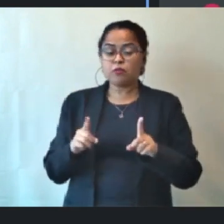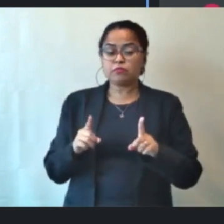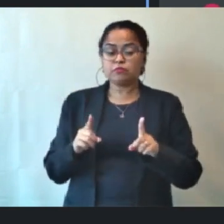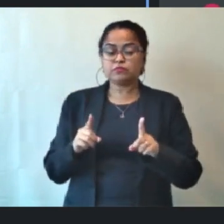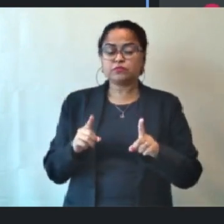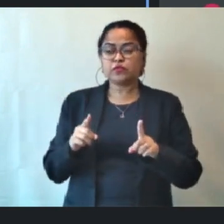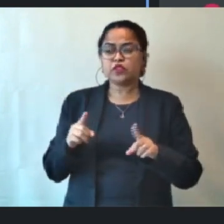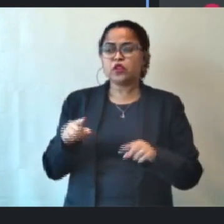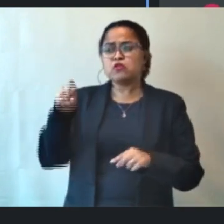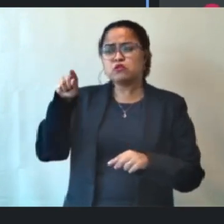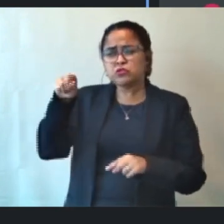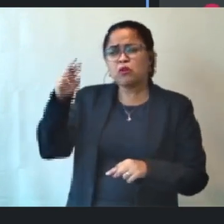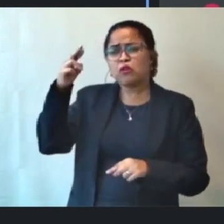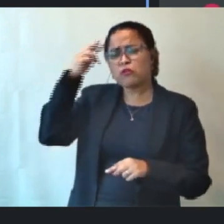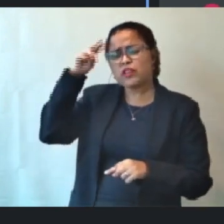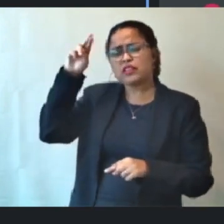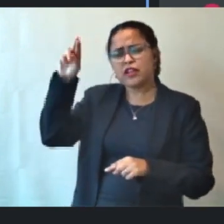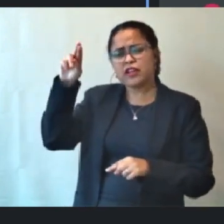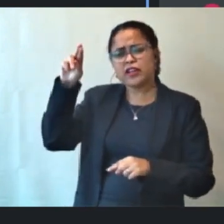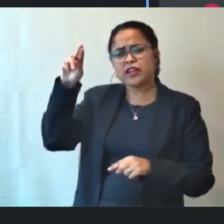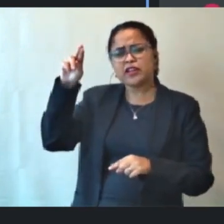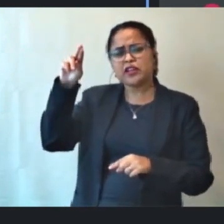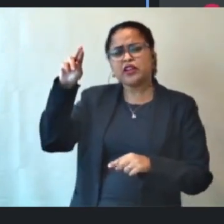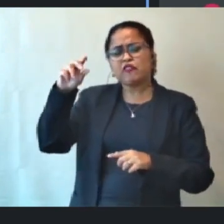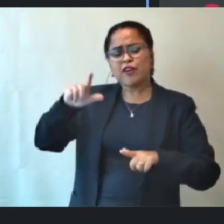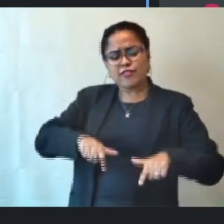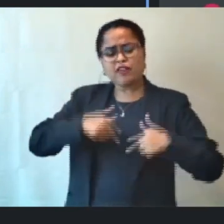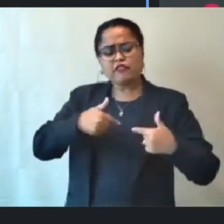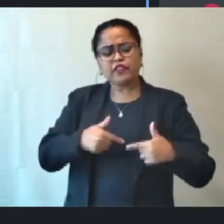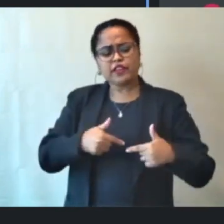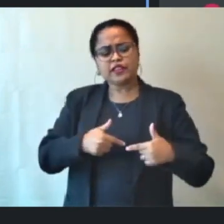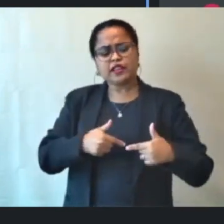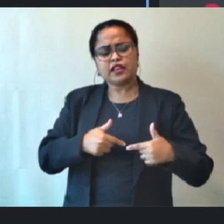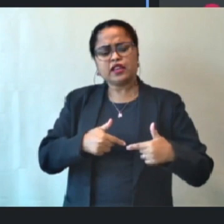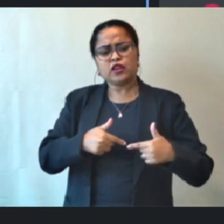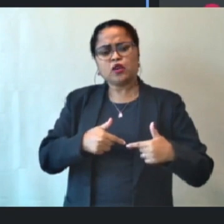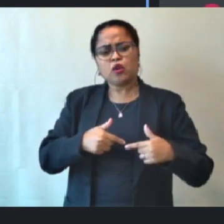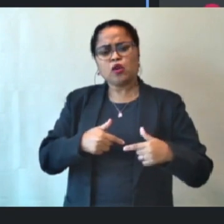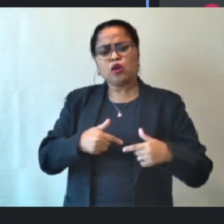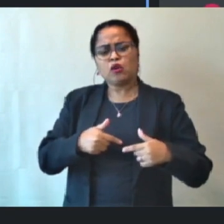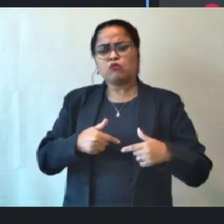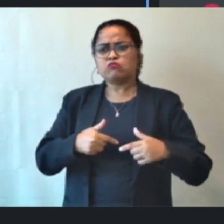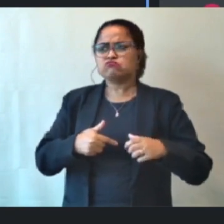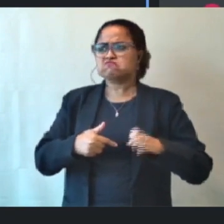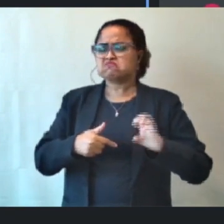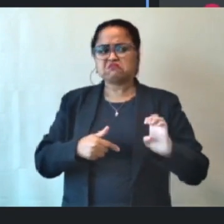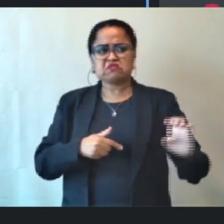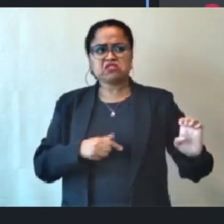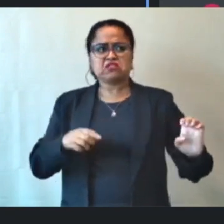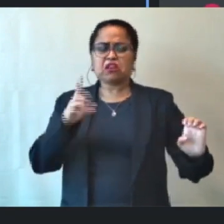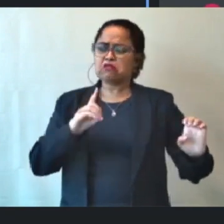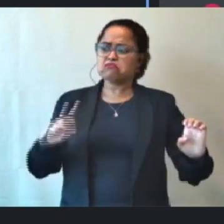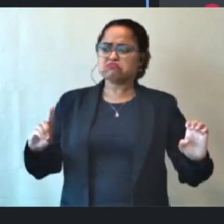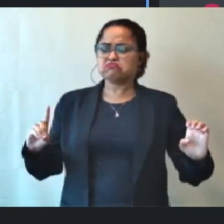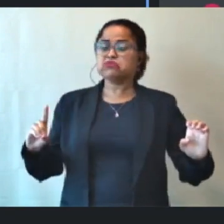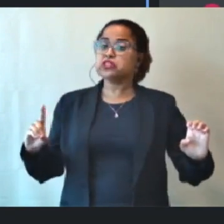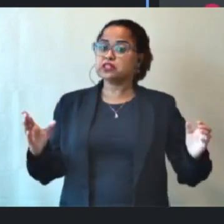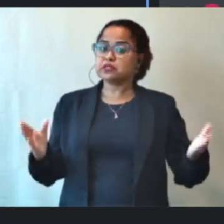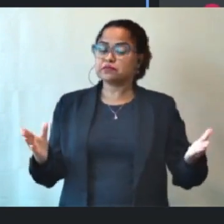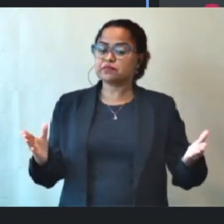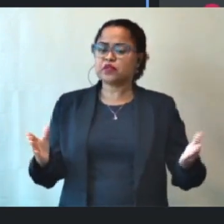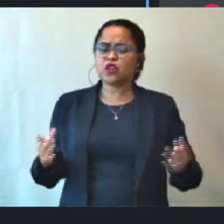Excelência vai estar defendendo o lado que estiver. Eu nunca tive problemas com os meus companheiros